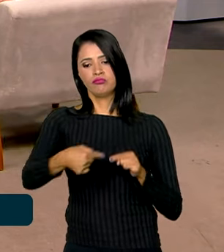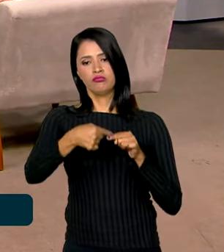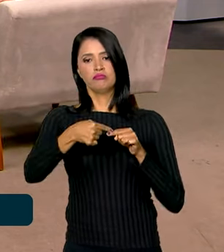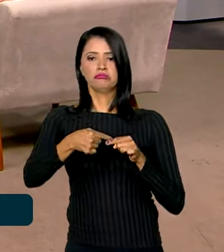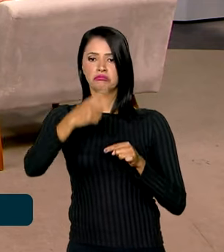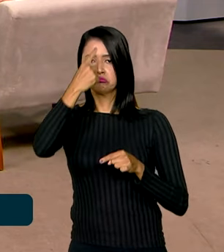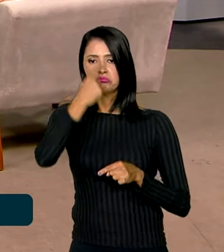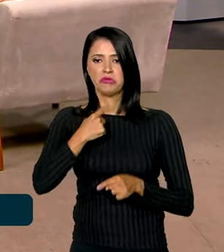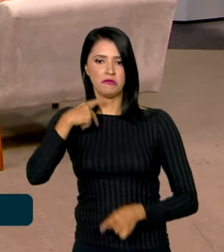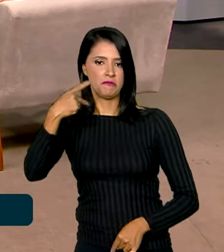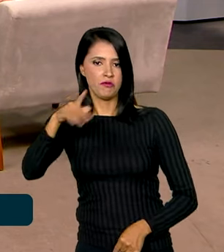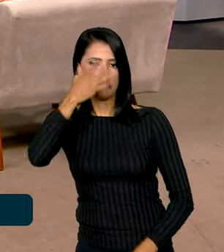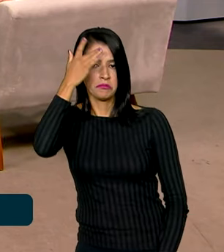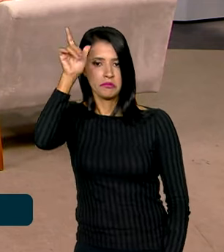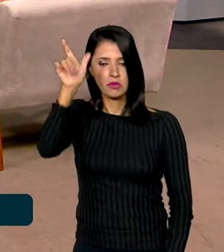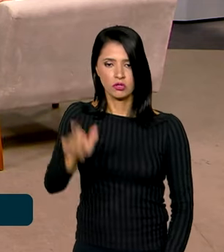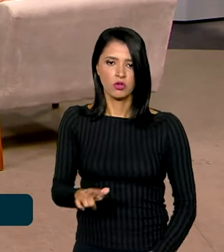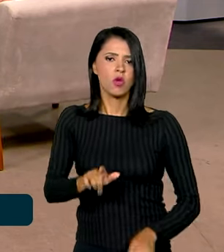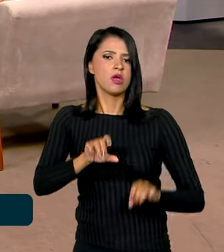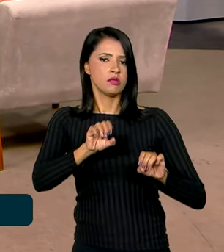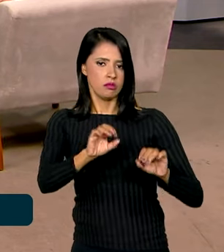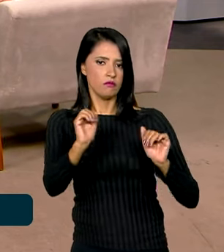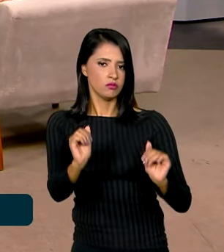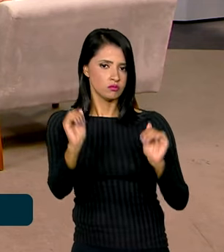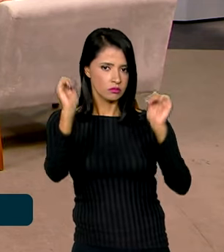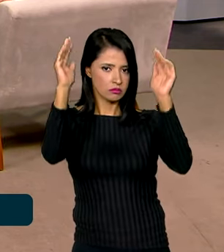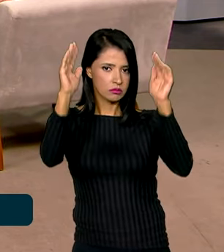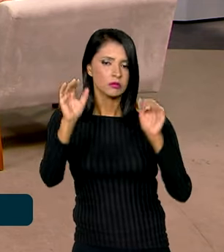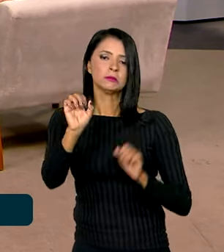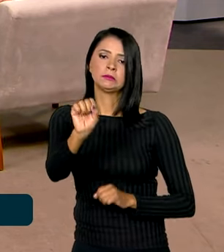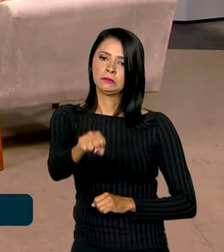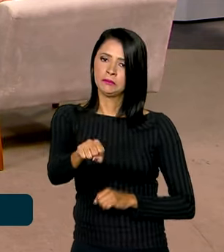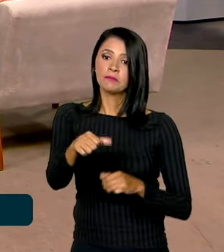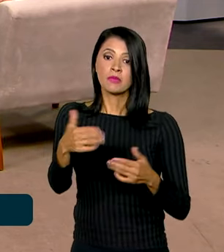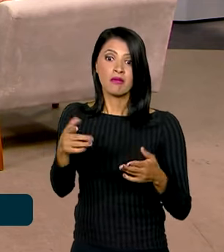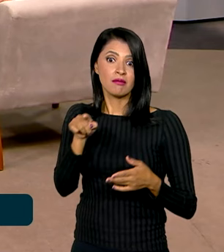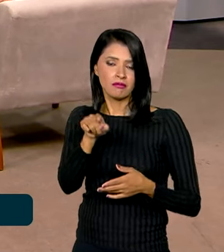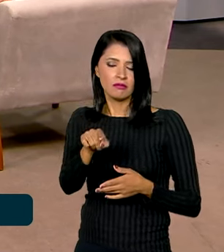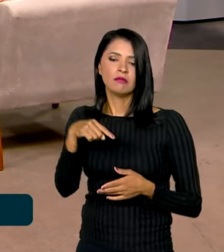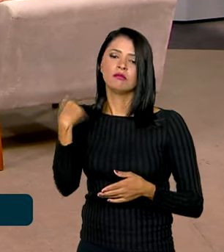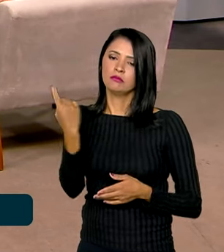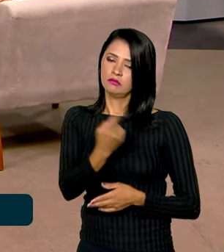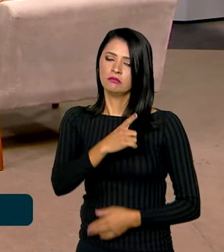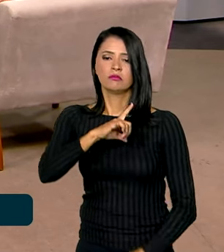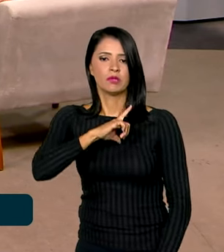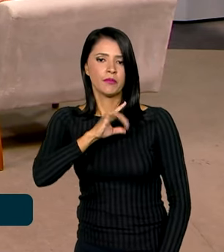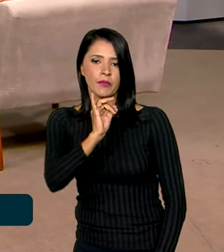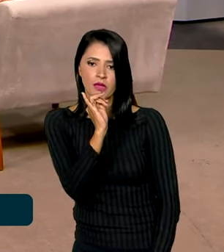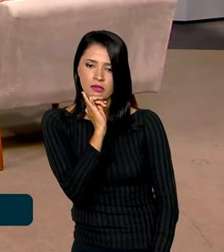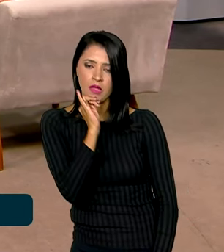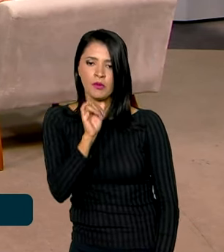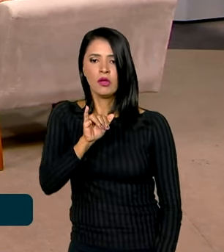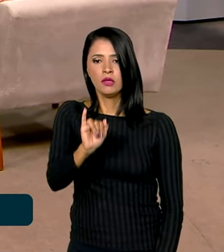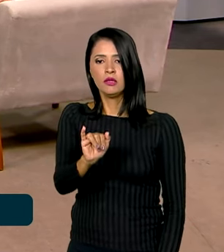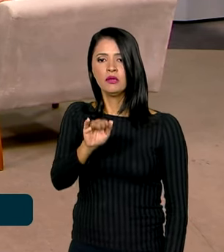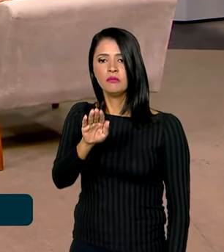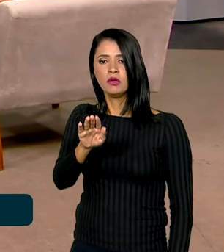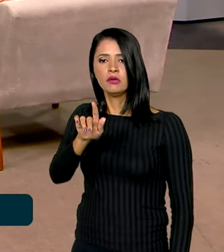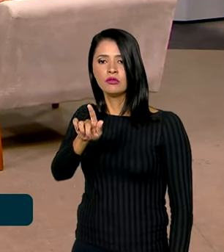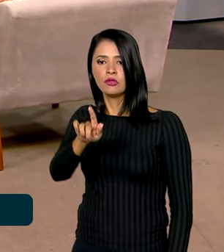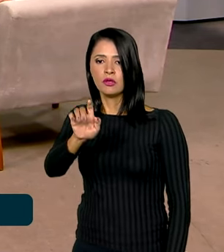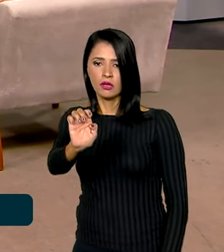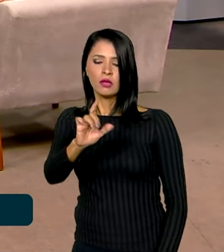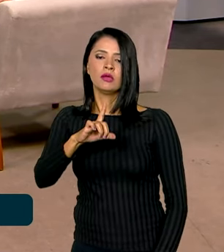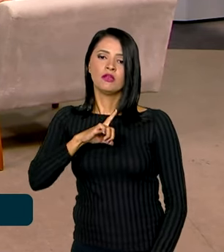vocação da pessoa. De nível superior. De nível superior. E aí, nesse caso, a gente tem, na verdade, por exemplo, o IBGE, ele tem